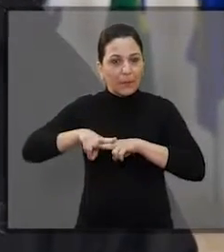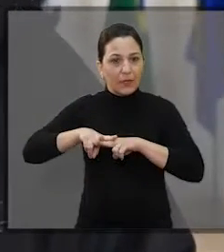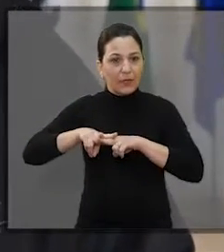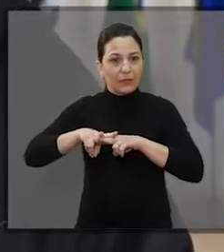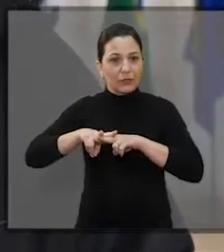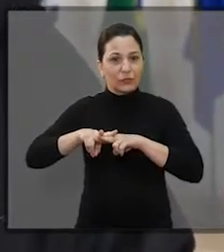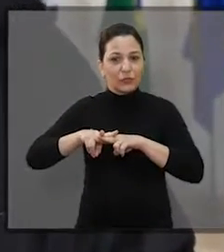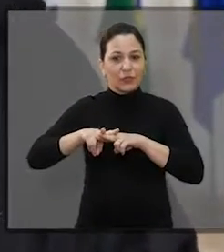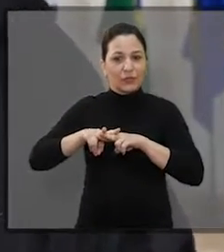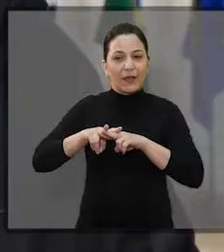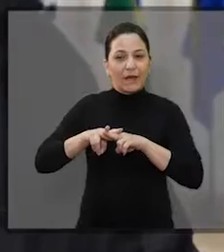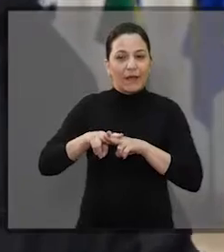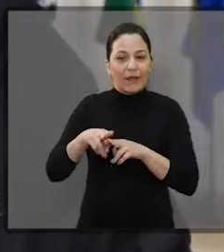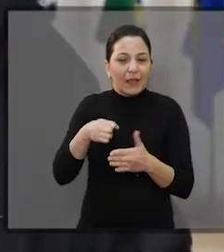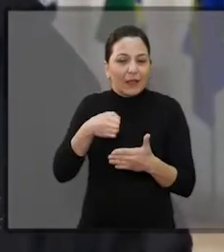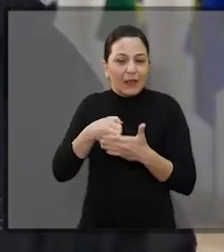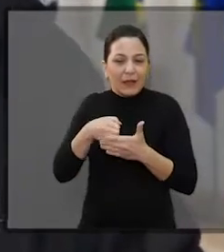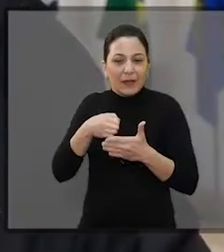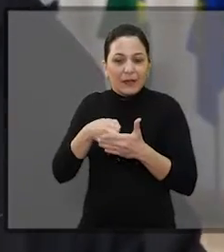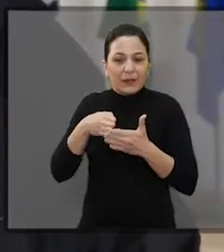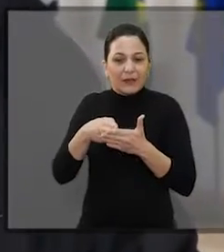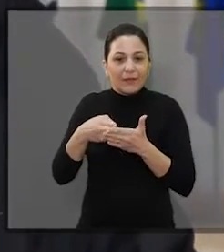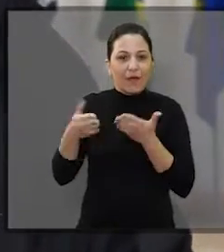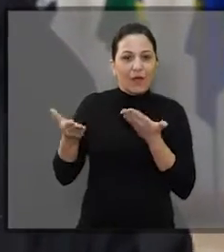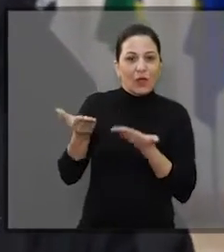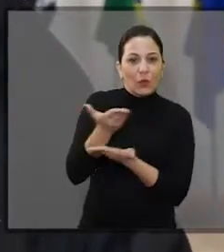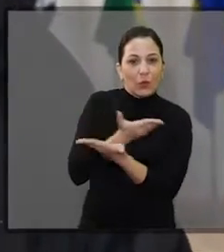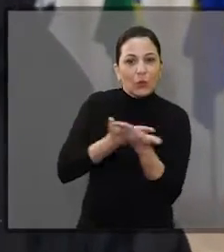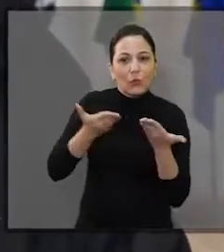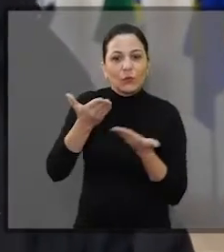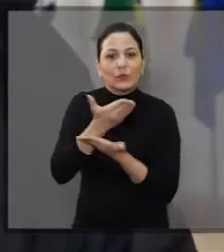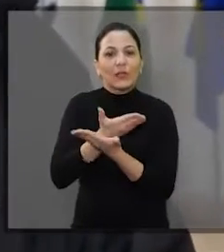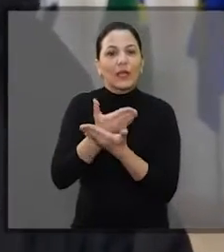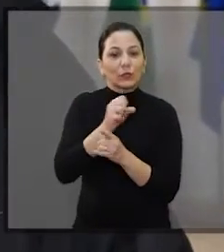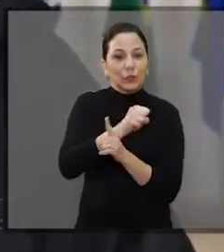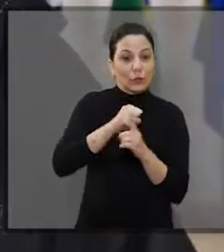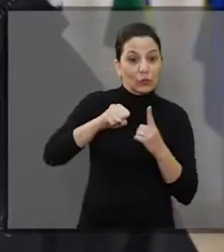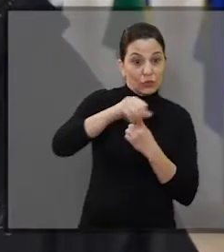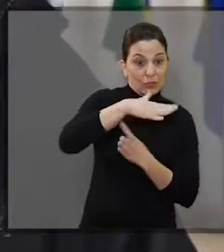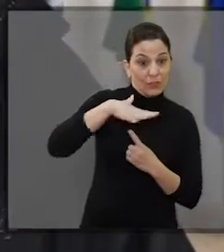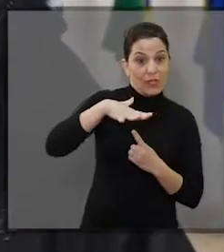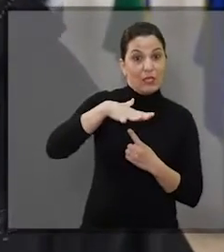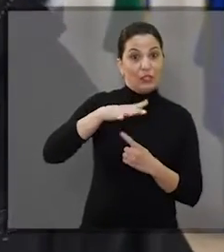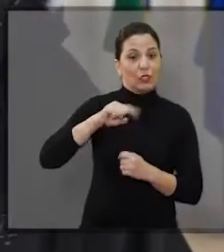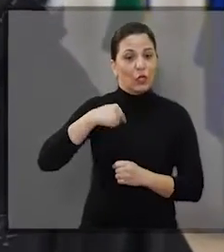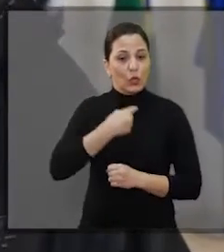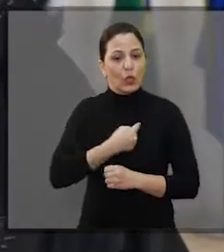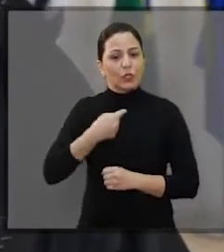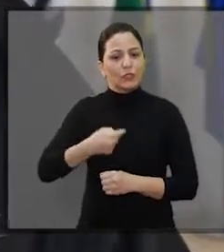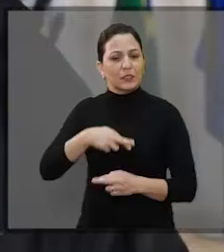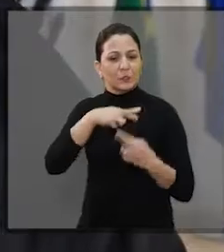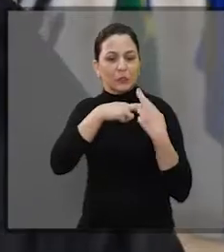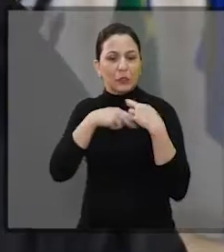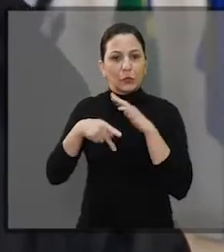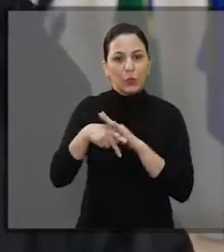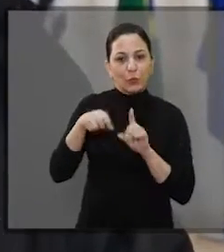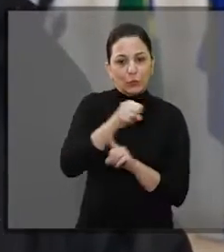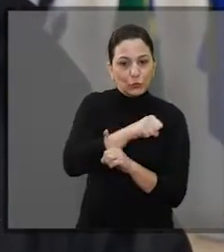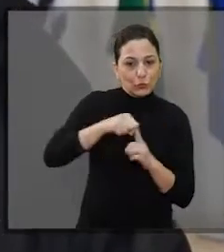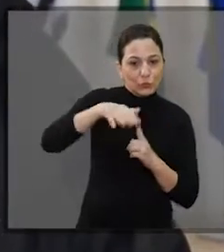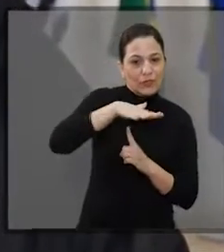simplesmente de privá-los do convívio com a sociedade, a obrigação nossa, enquanto sociedade,